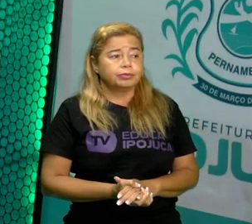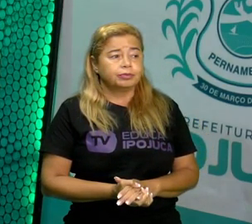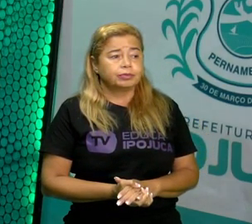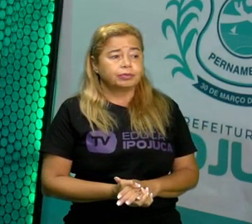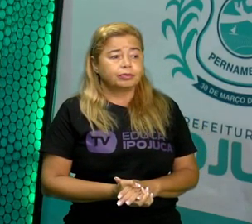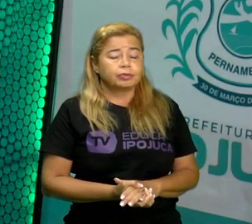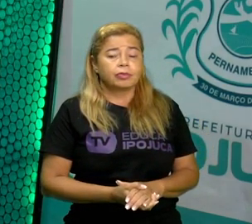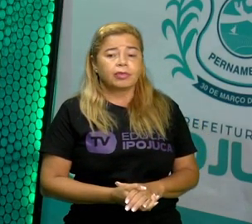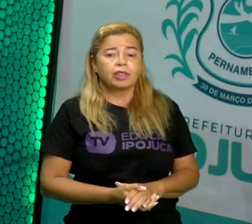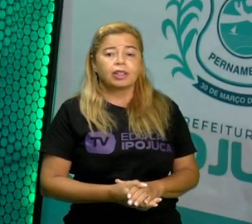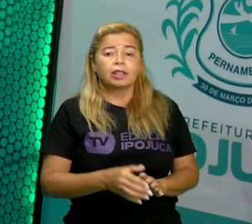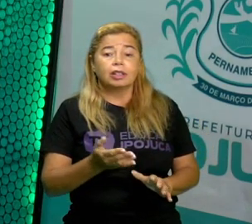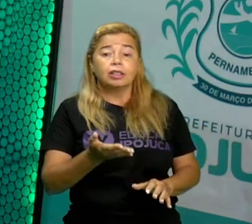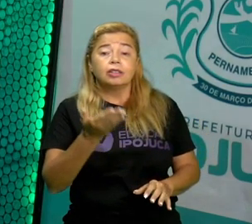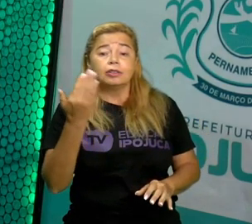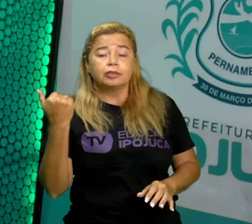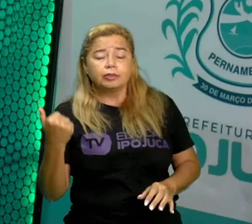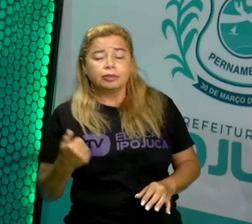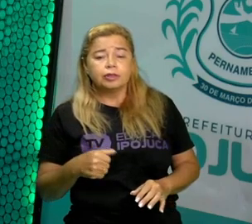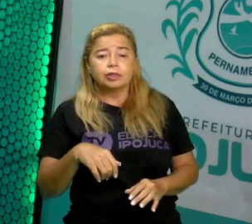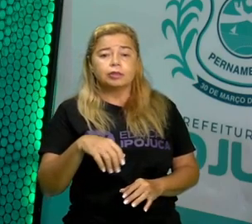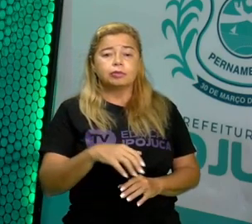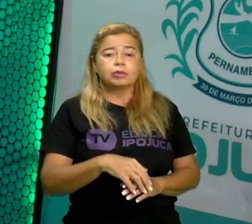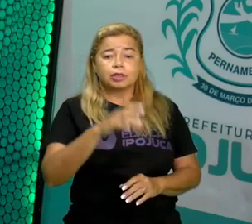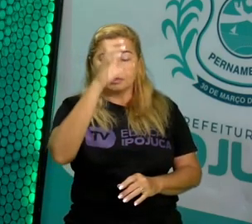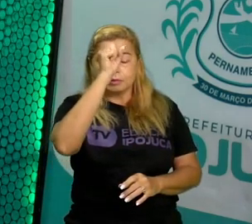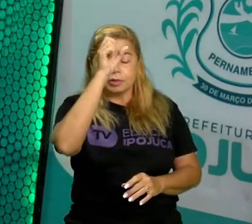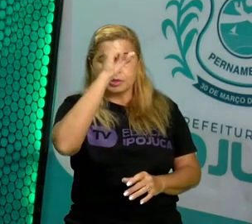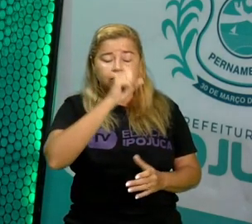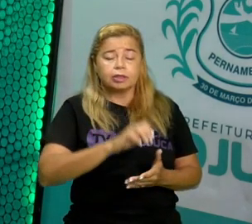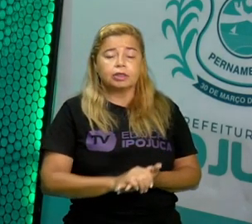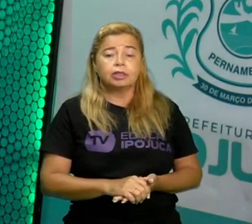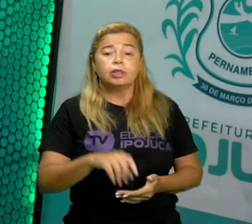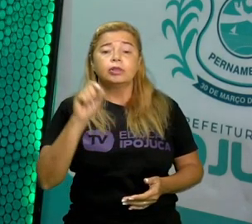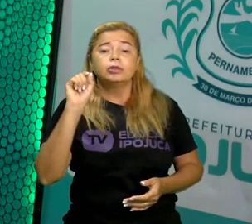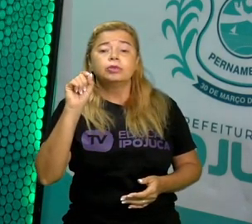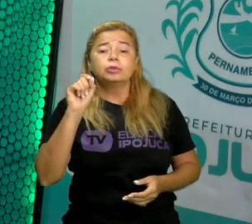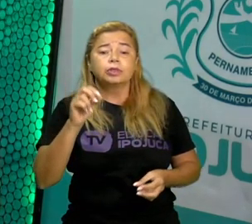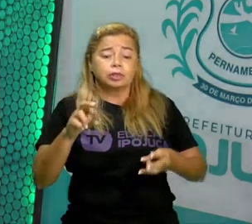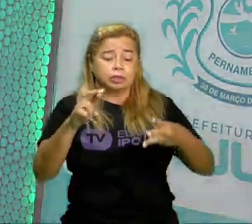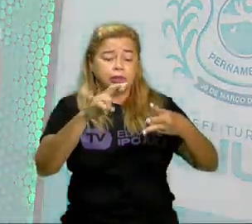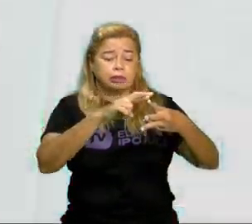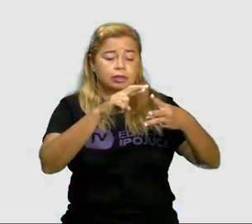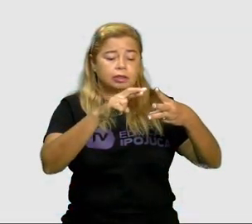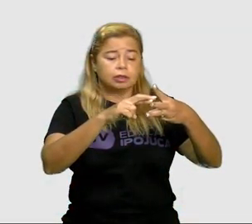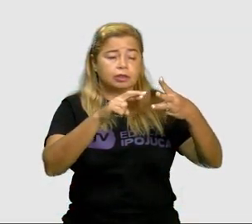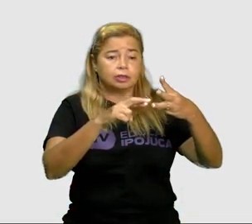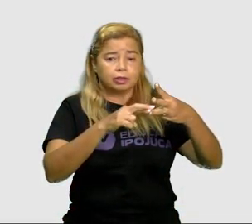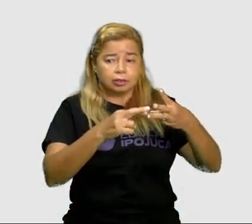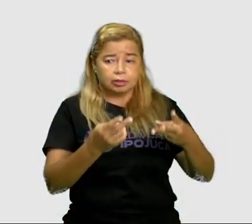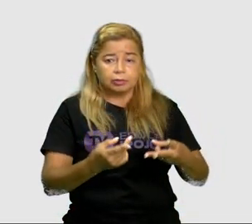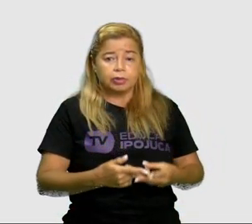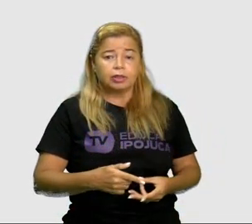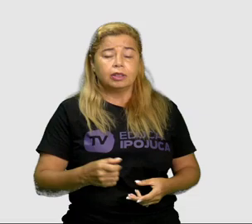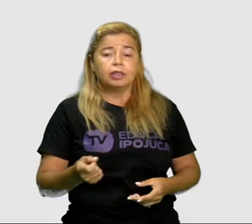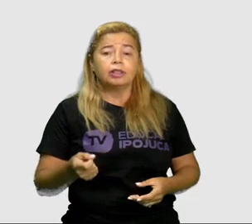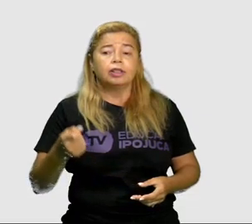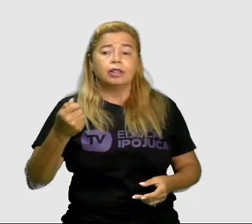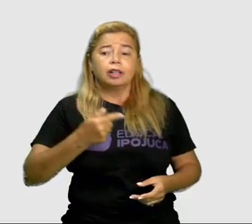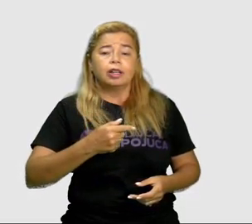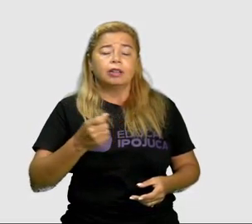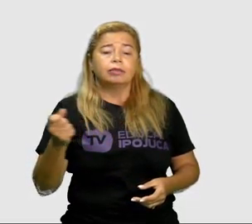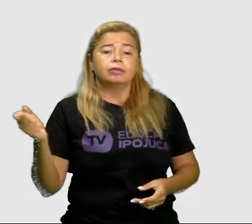Aí, temos aí, vamos revisar o que é rima? Então, o que é rima? a repetição de